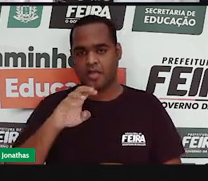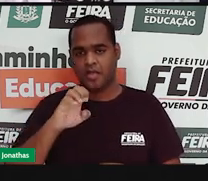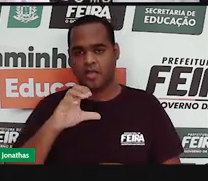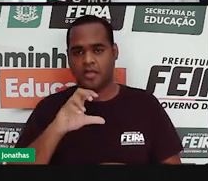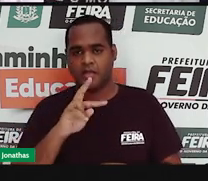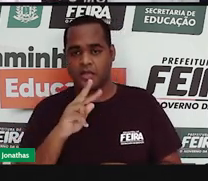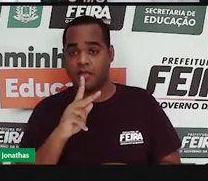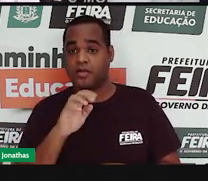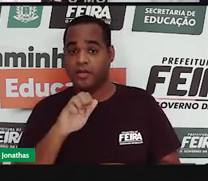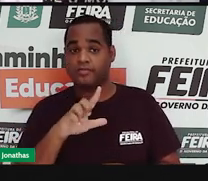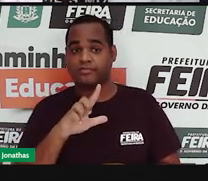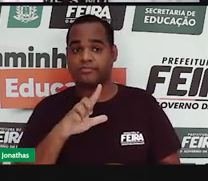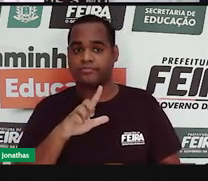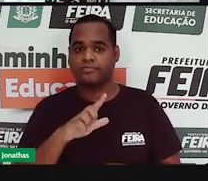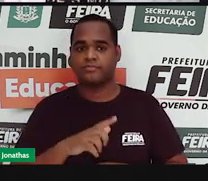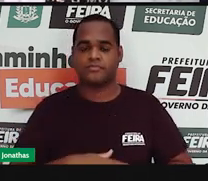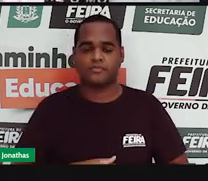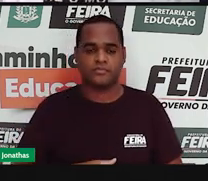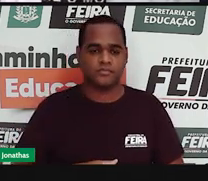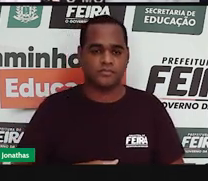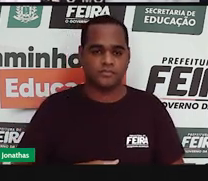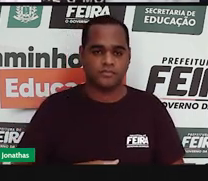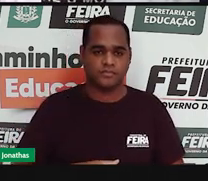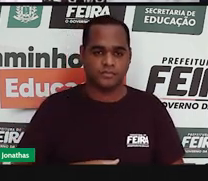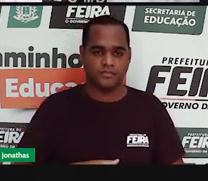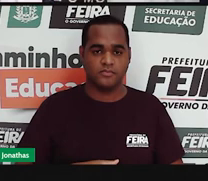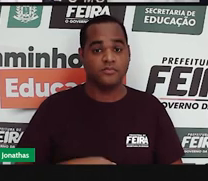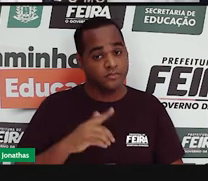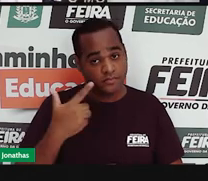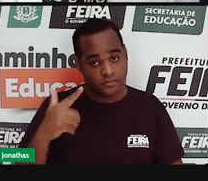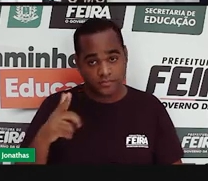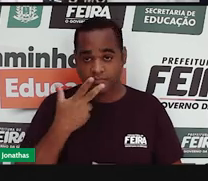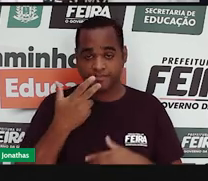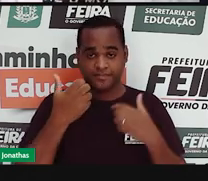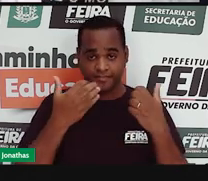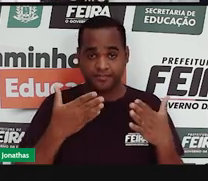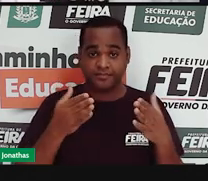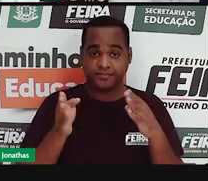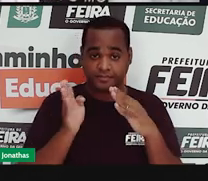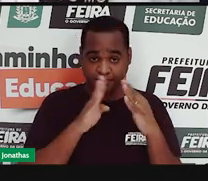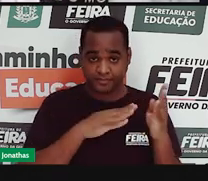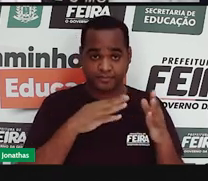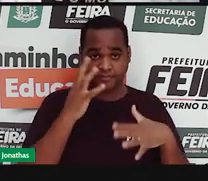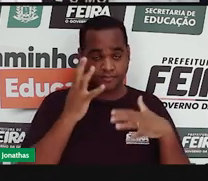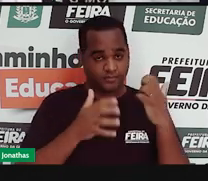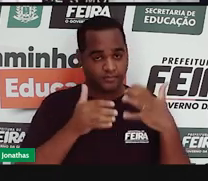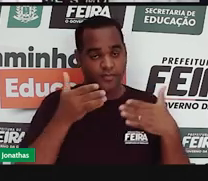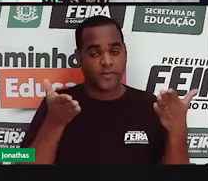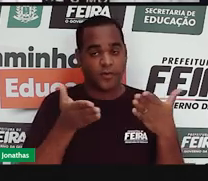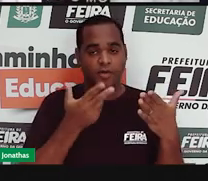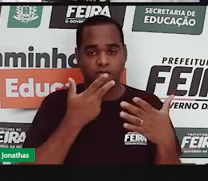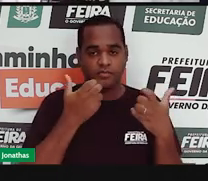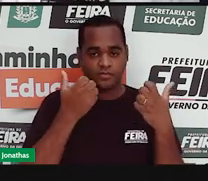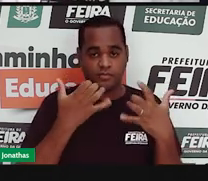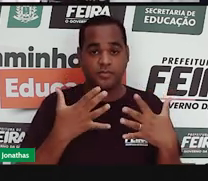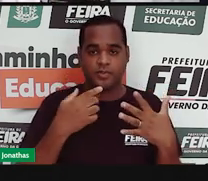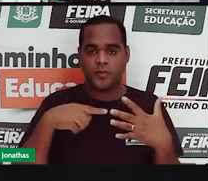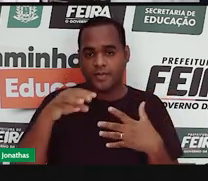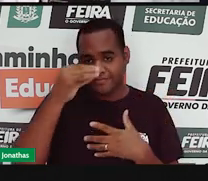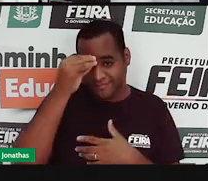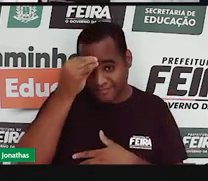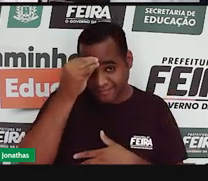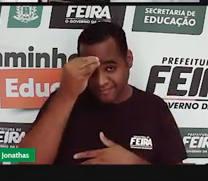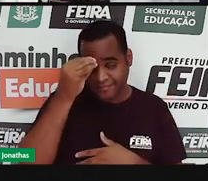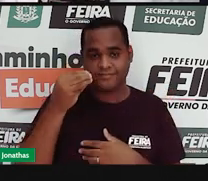Pessoal, então é isso que eu preparei para vocês hoje. Eu espero que vocês guardem na memória que